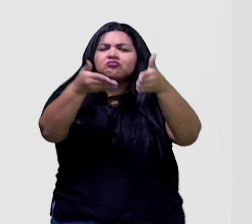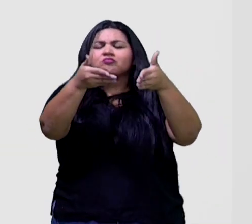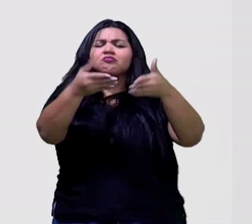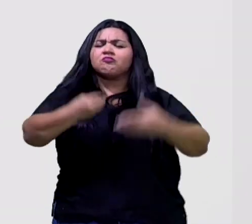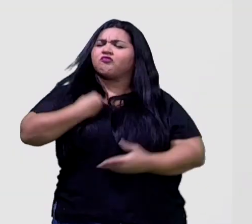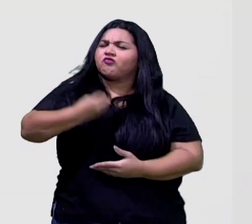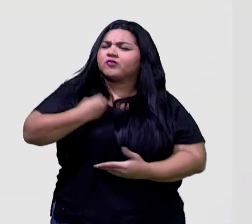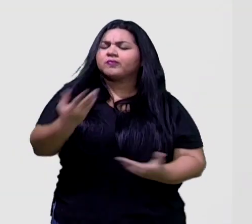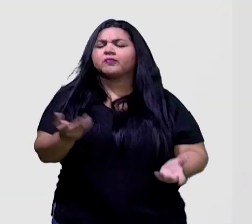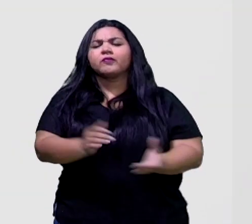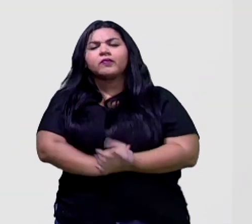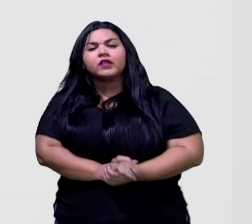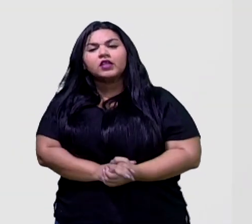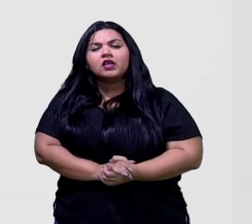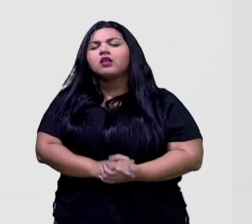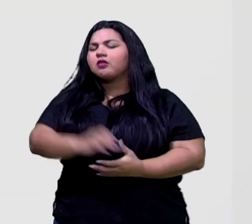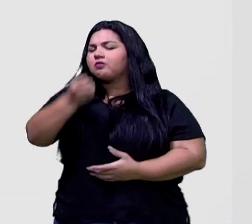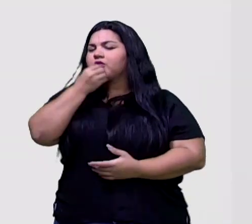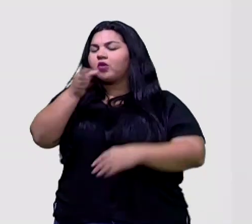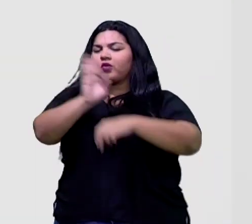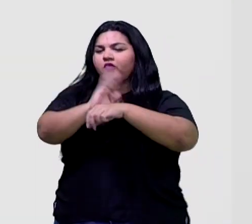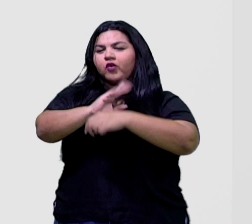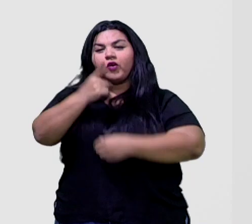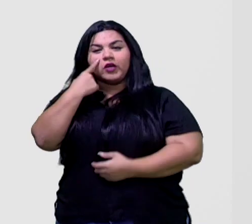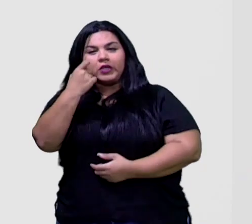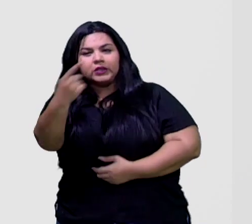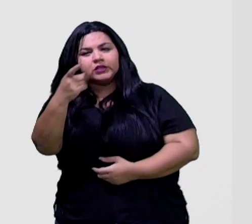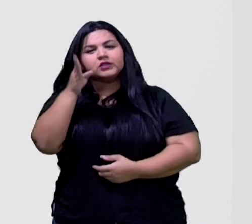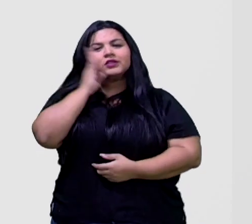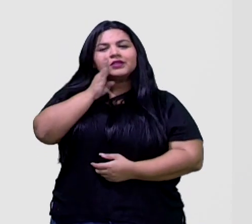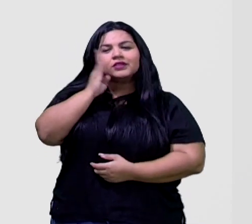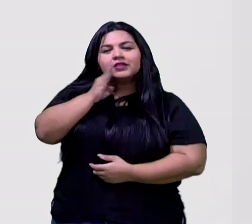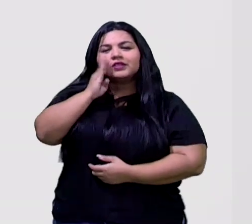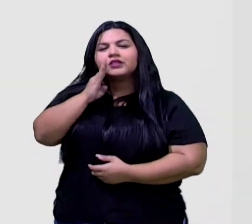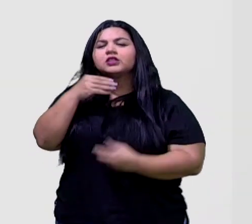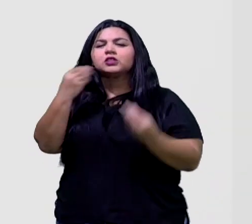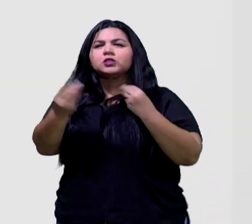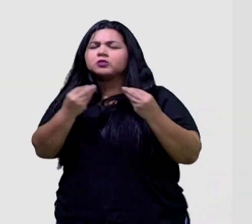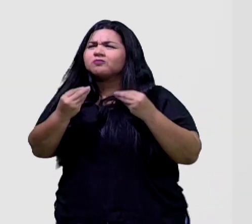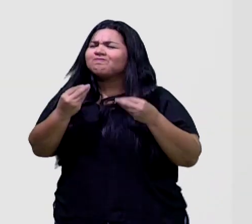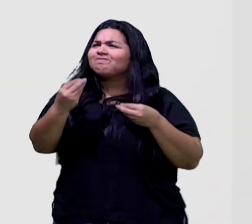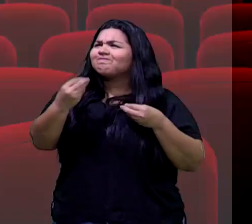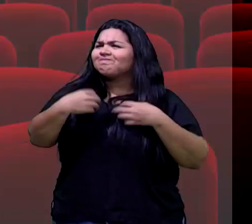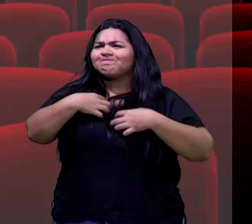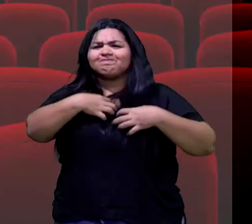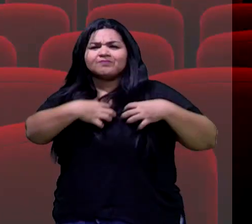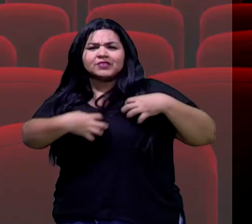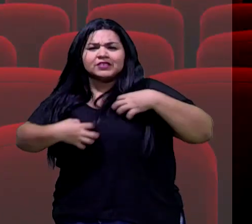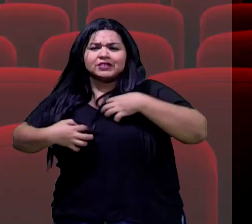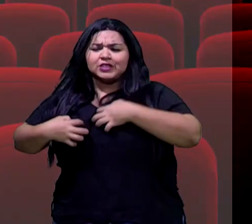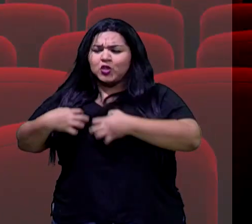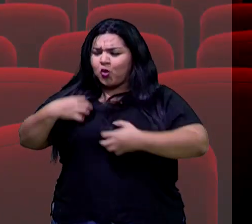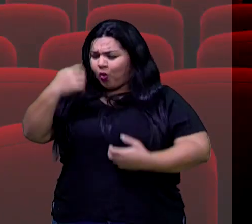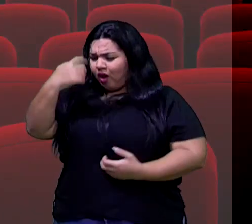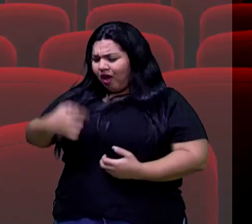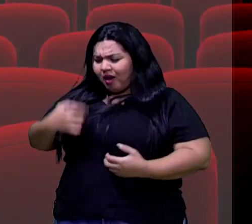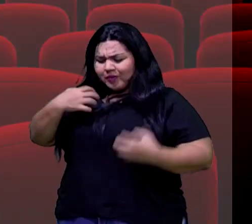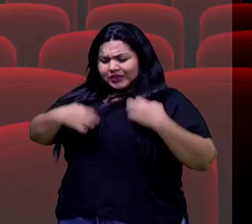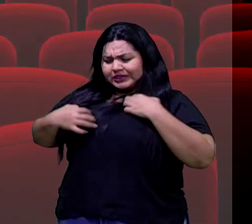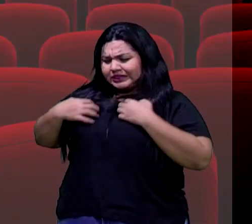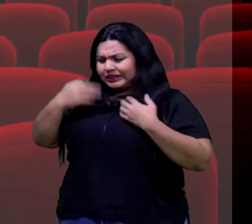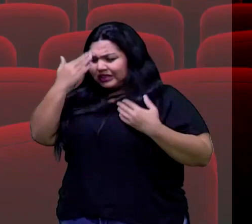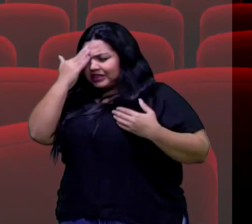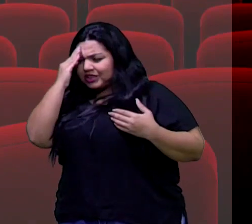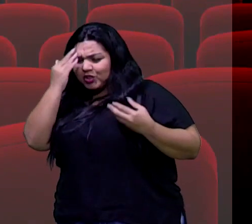É um filme também muito legal, não é? Trata também dessa questão conflituosa dele mesmo se entender, dele